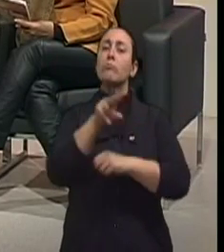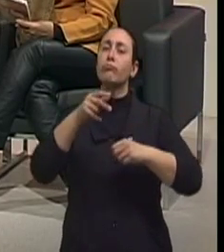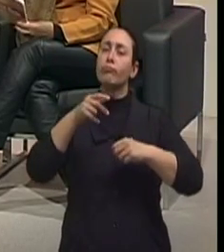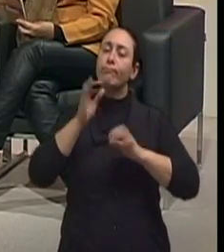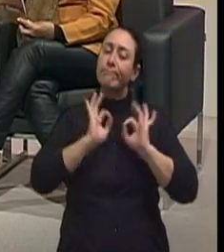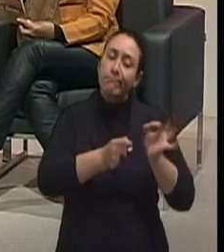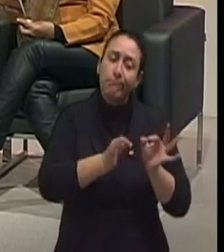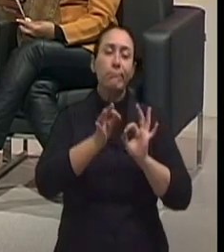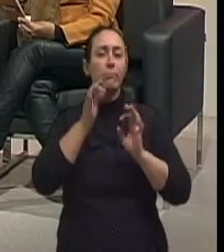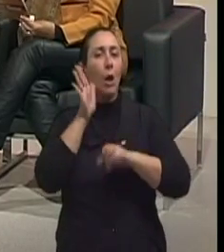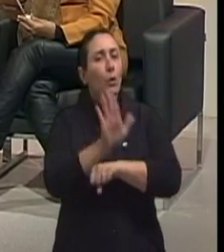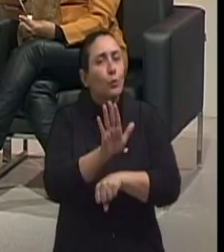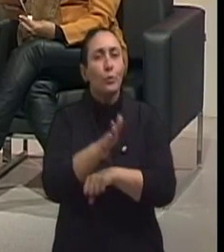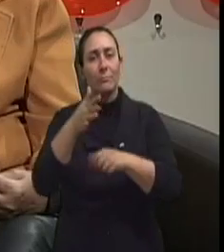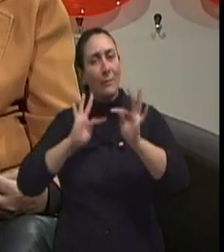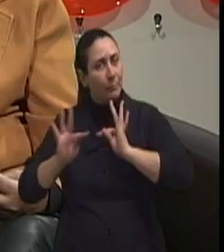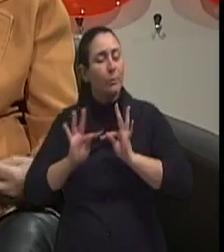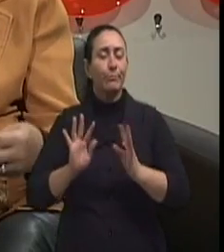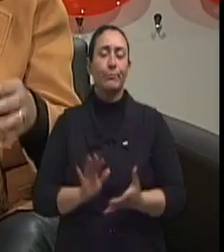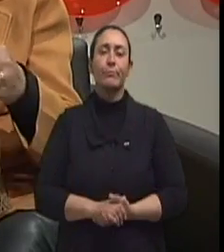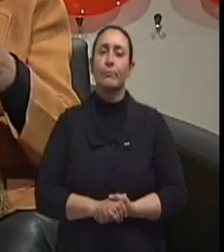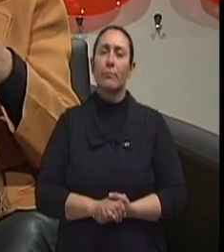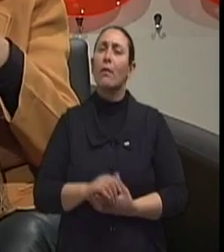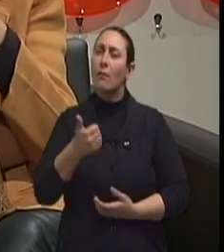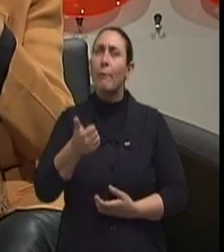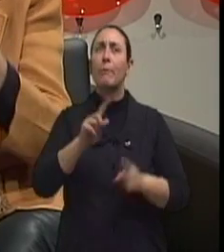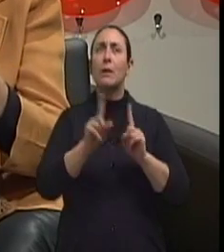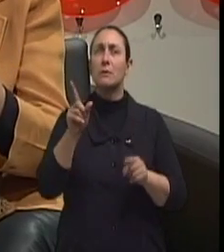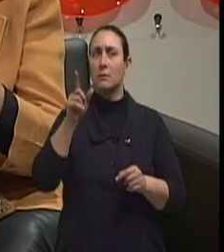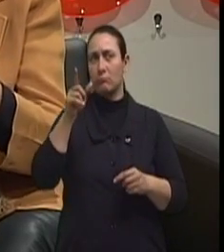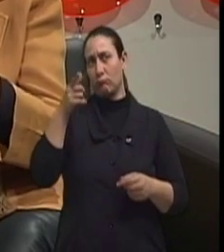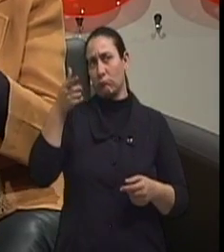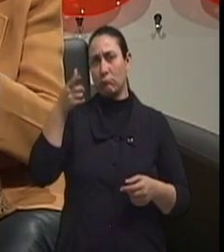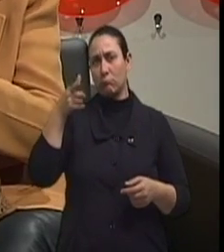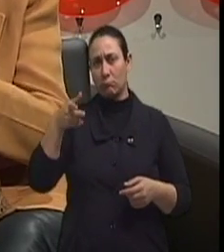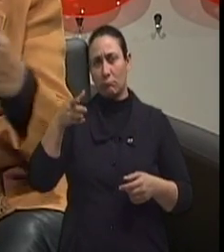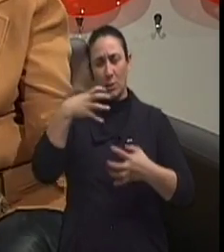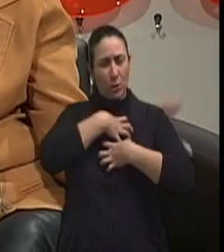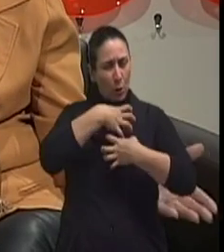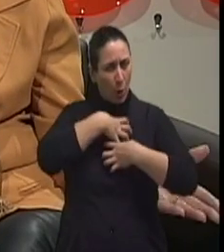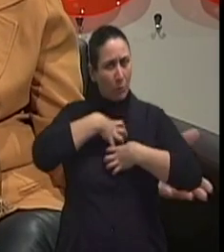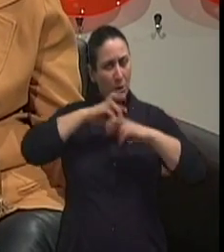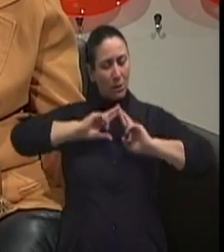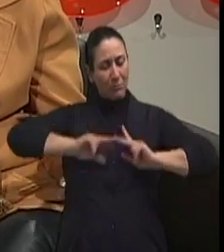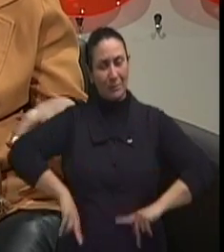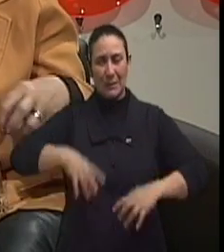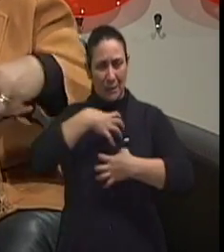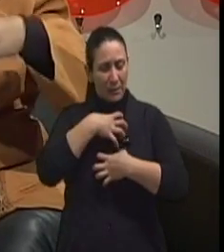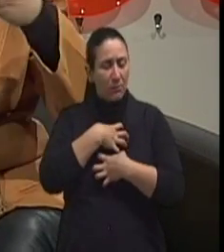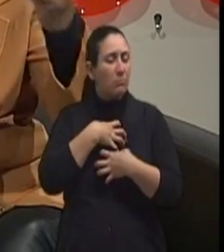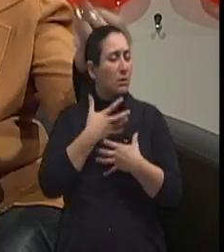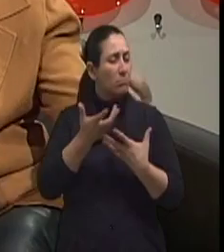Claro. Com certeza, né? Então, essa questão de sintomas, eles são muito mais